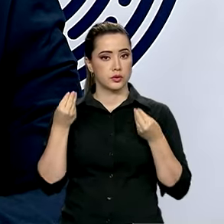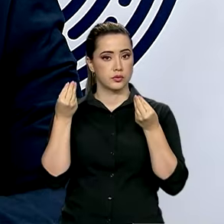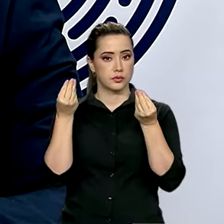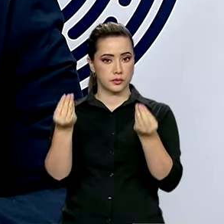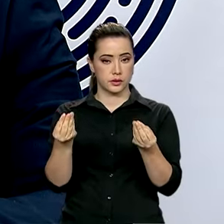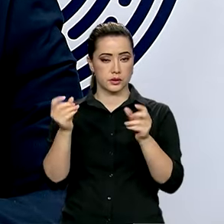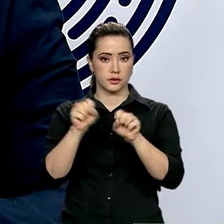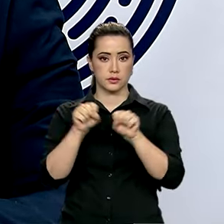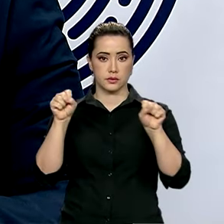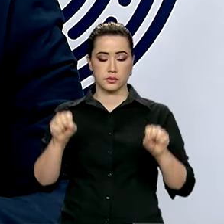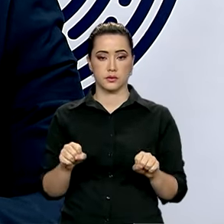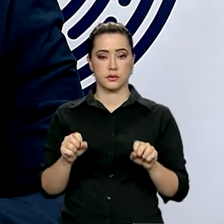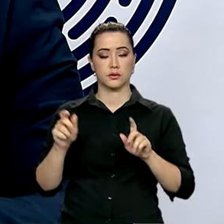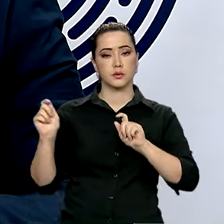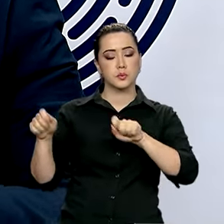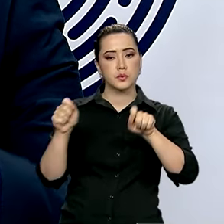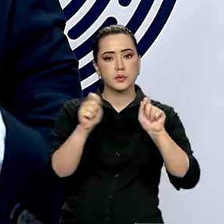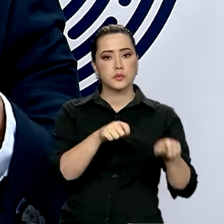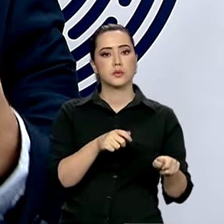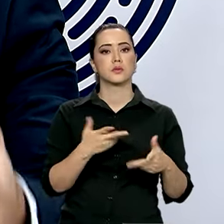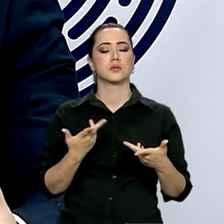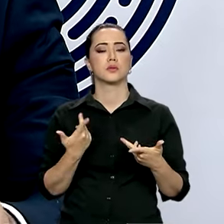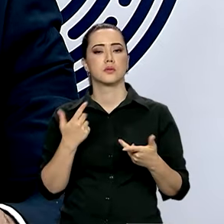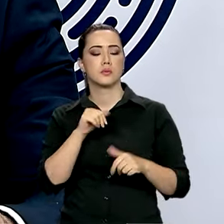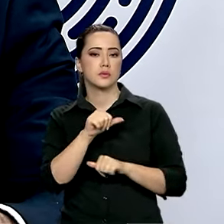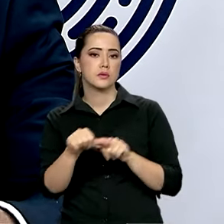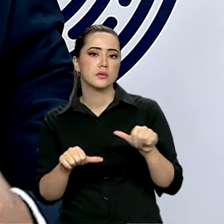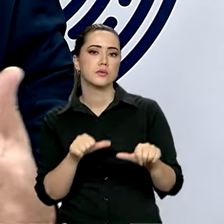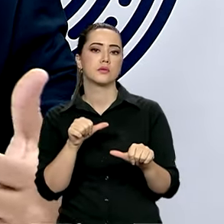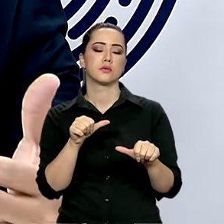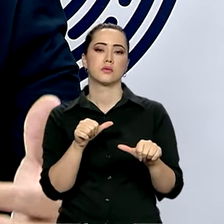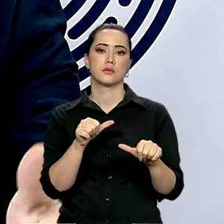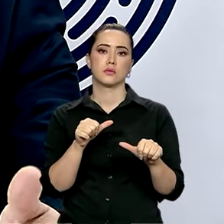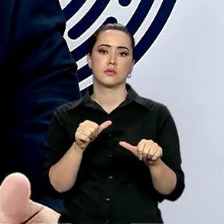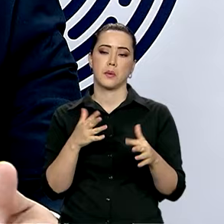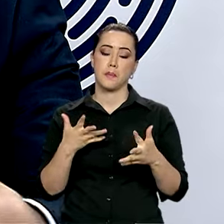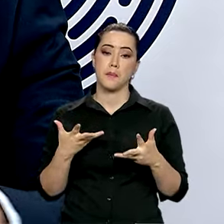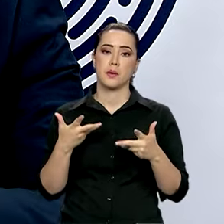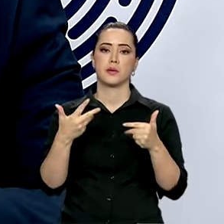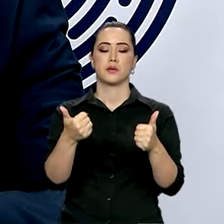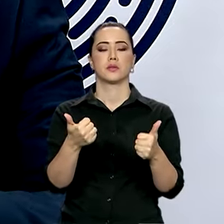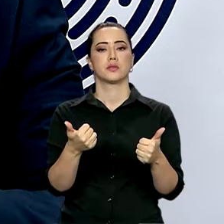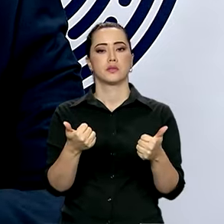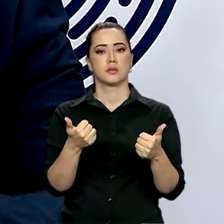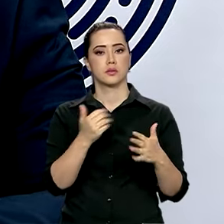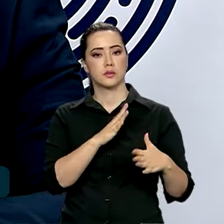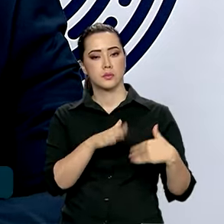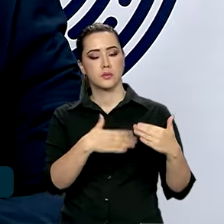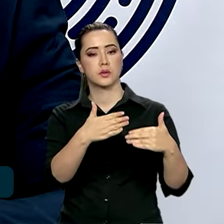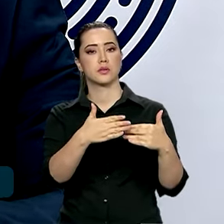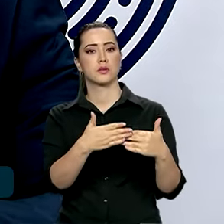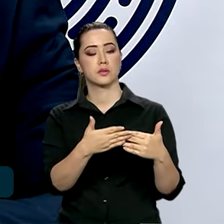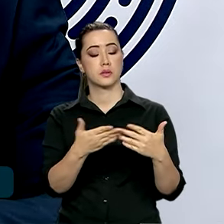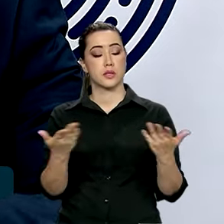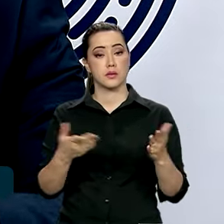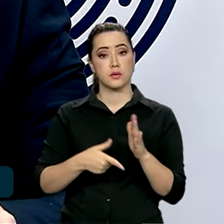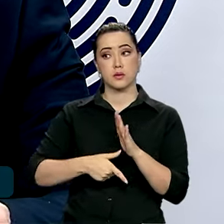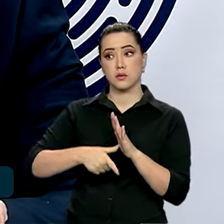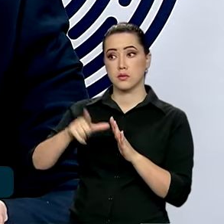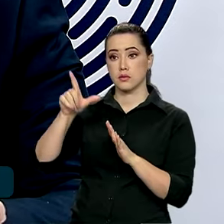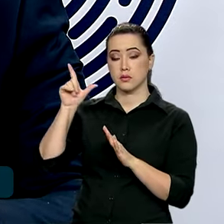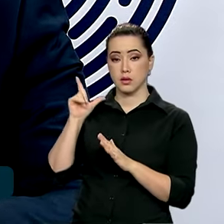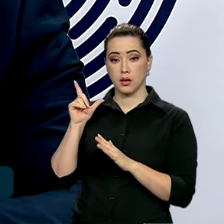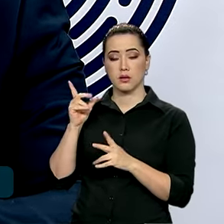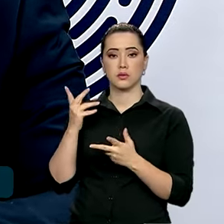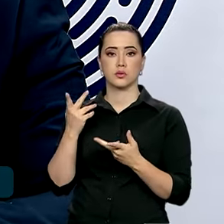ferramentas para transformar, aperfeiçoar processos que foram estabelecidos há